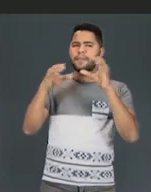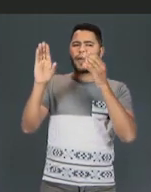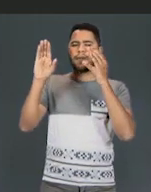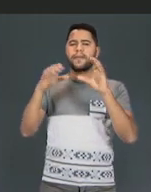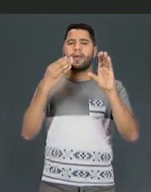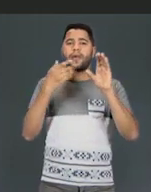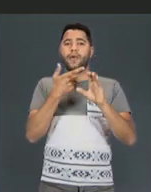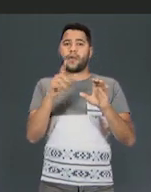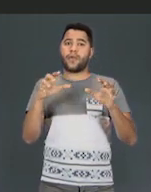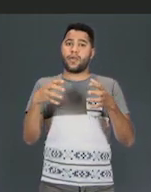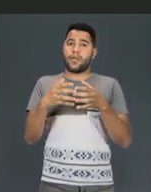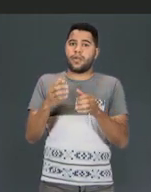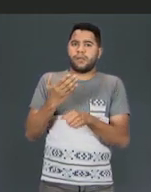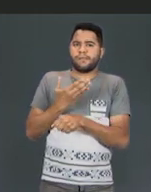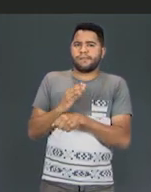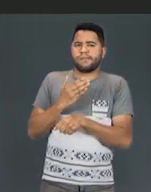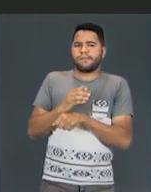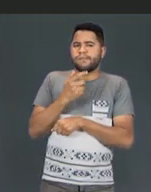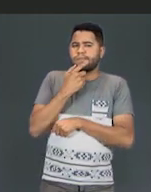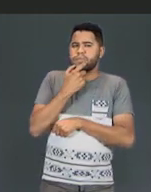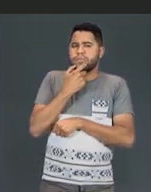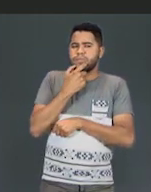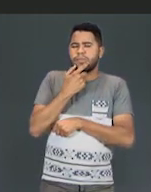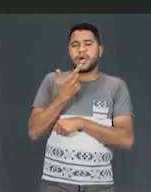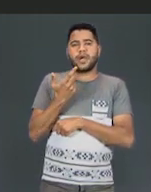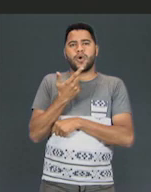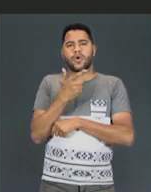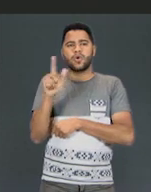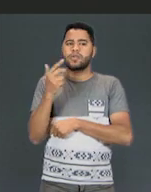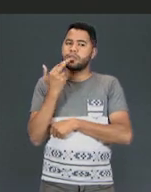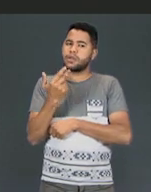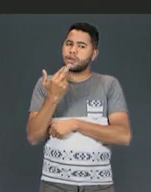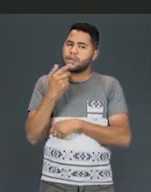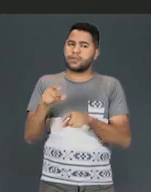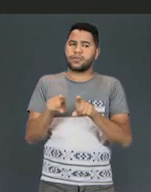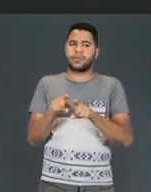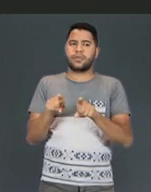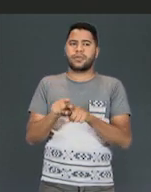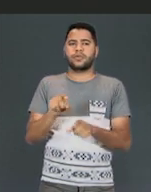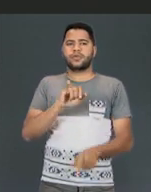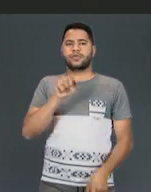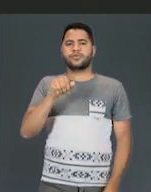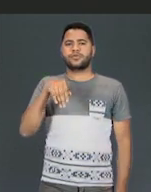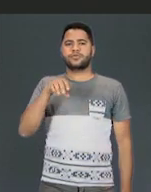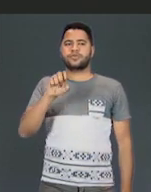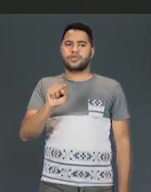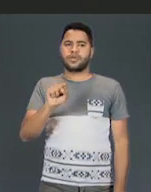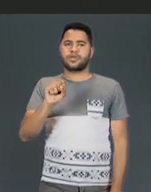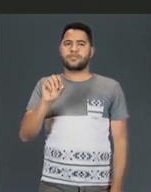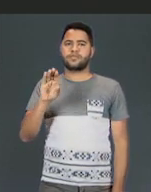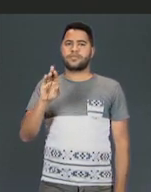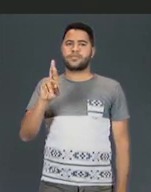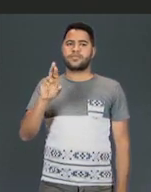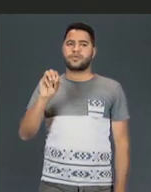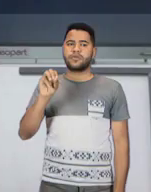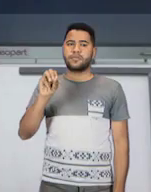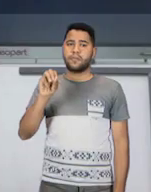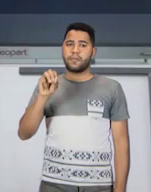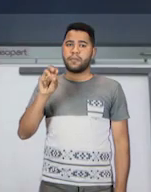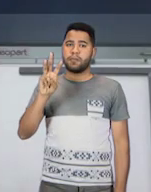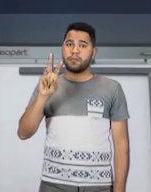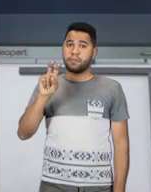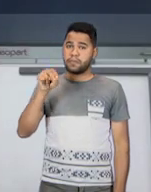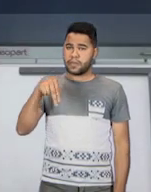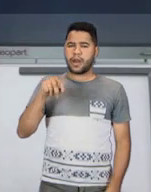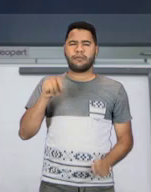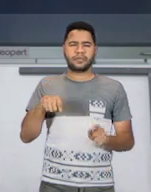para treinar nosso inglês, treinar outras línguas também. Temos aí James Brown, que eu recomendo muito vocês ouvirem.